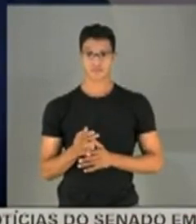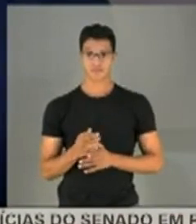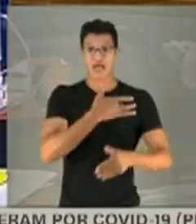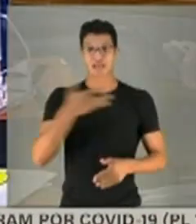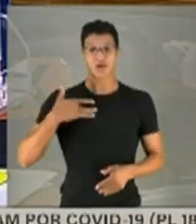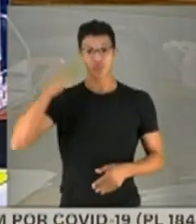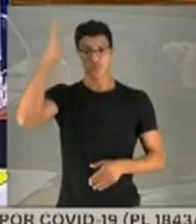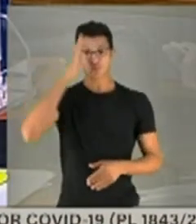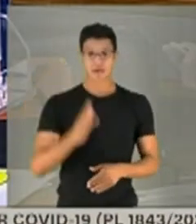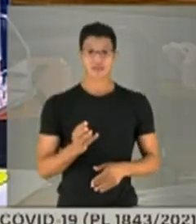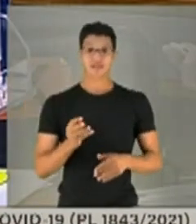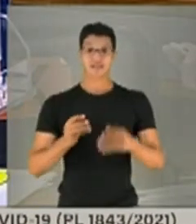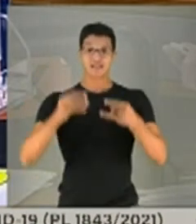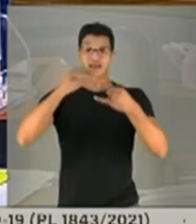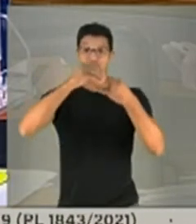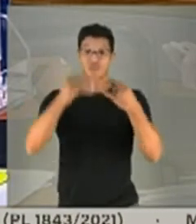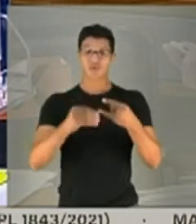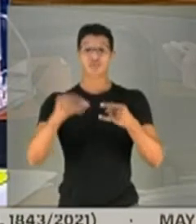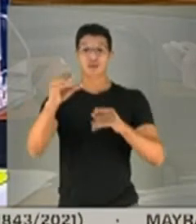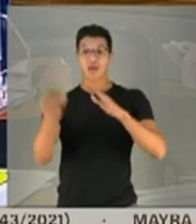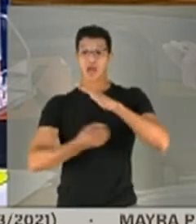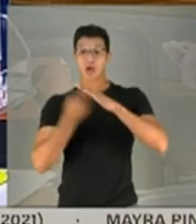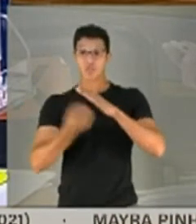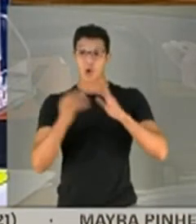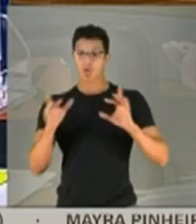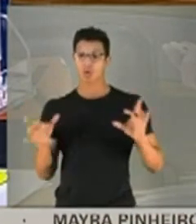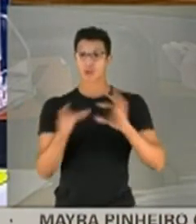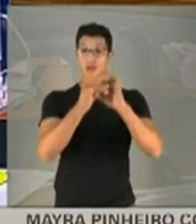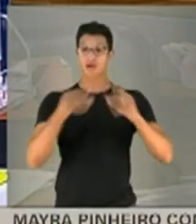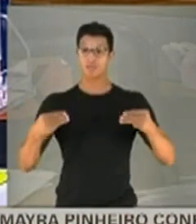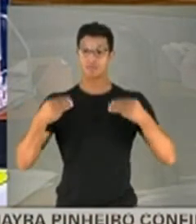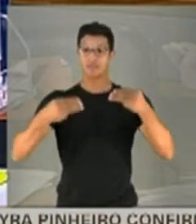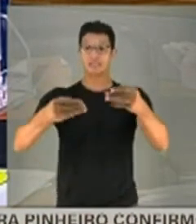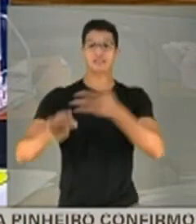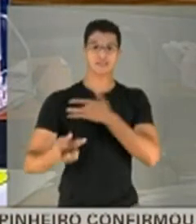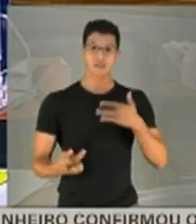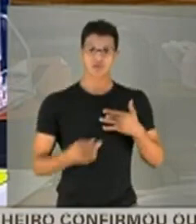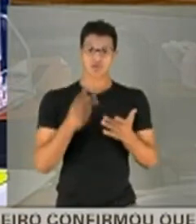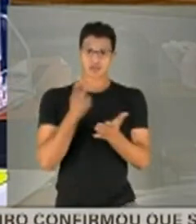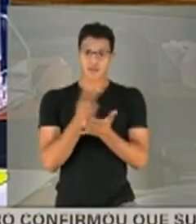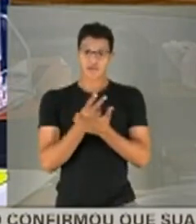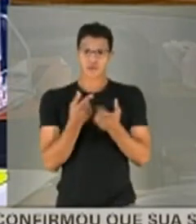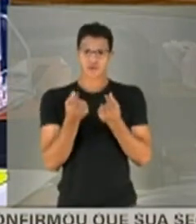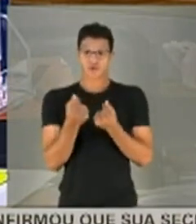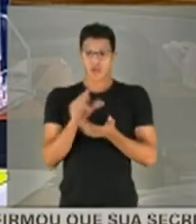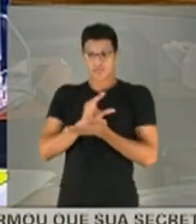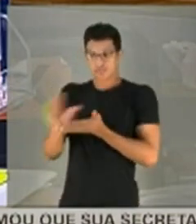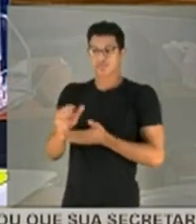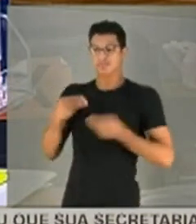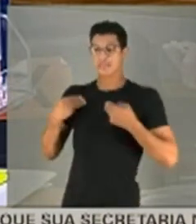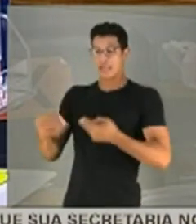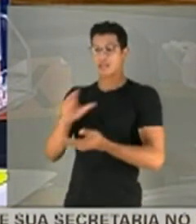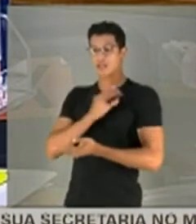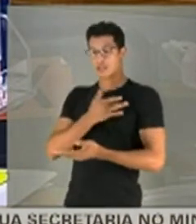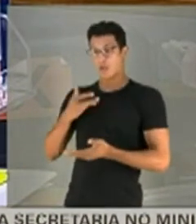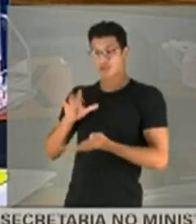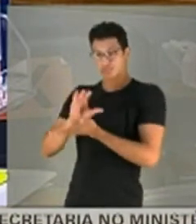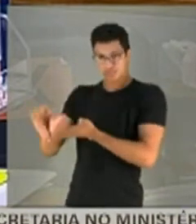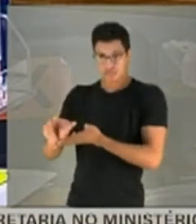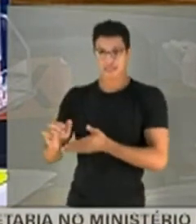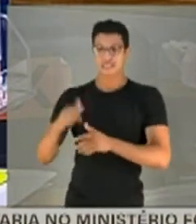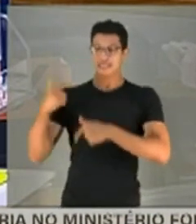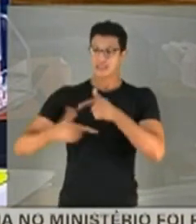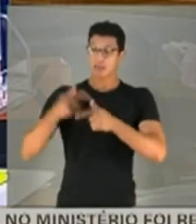Pode. A Fiocruz é um órgão ligado ao Ministério da Saúde que é mantida com recursos do Ministério da Saúde e